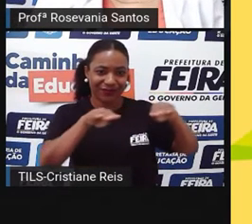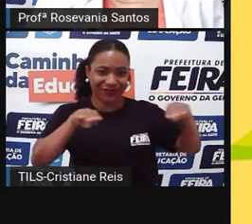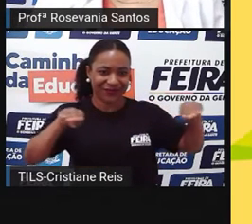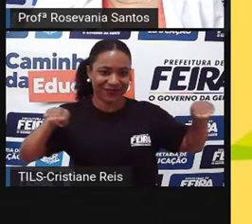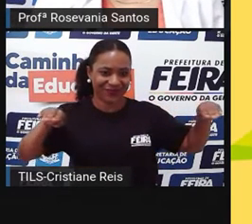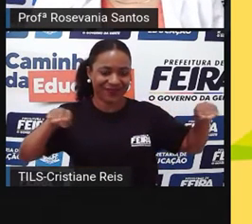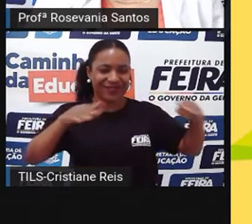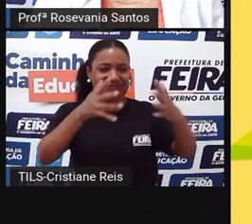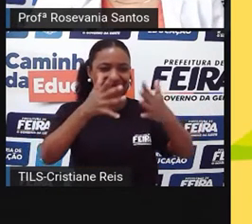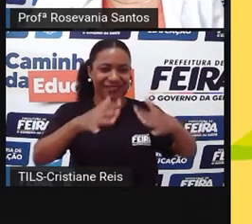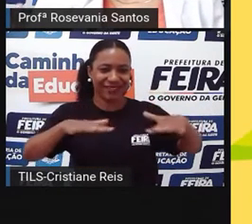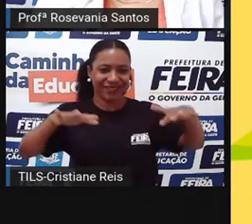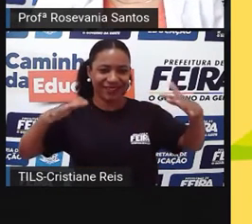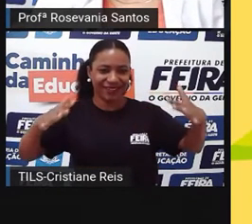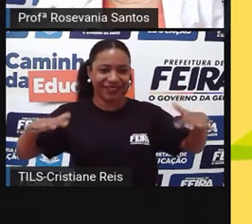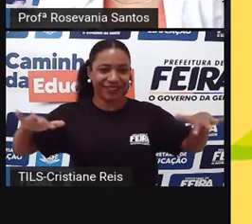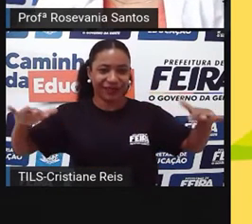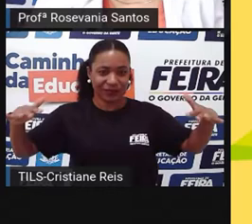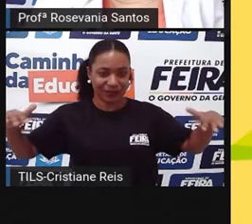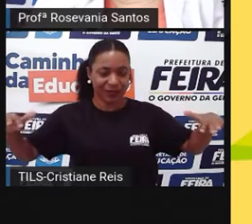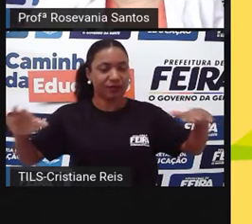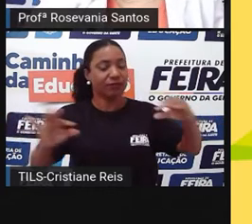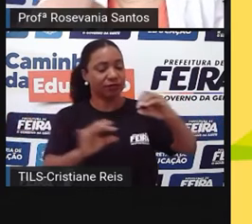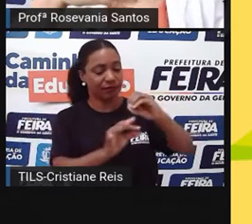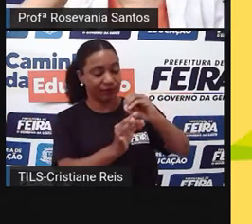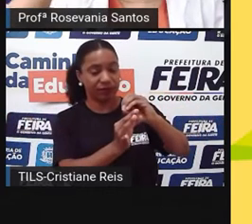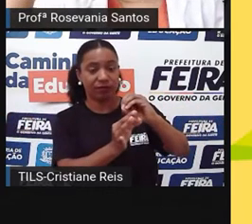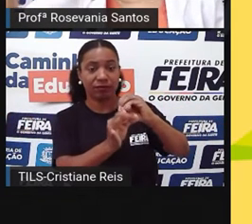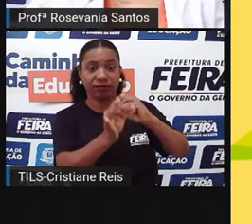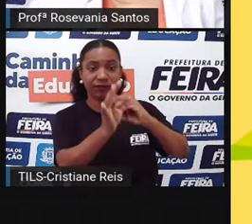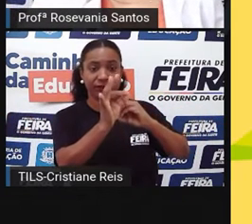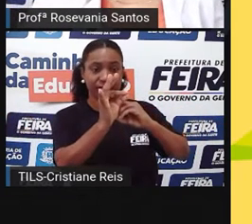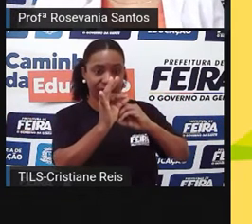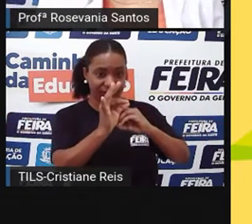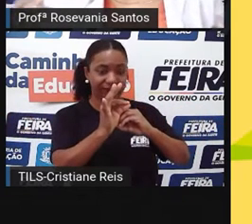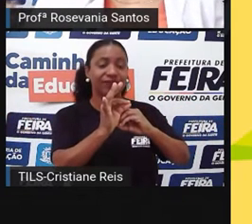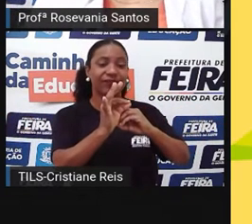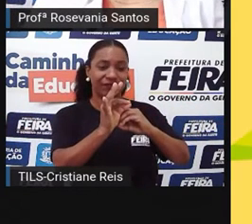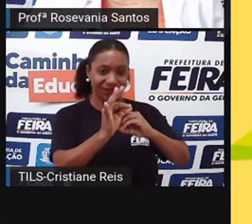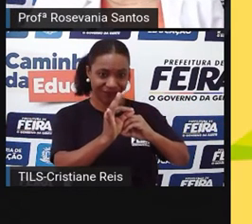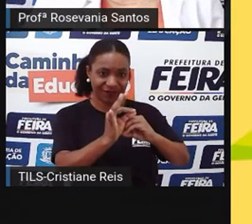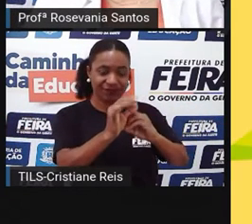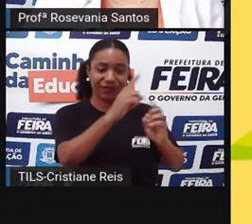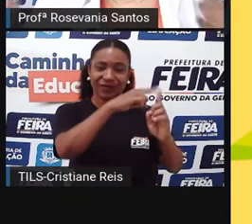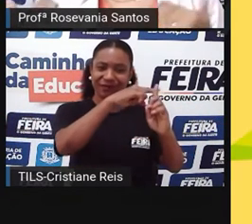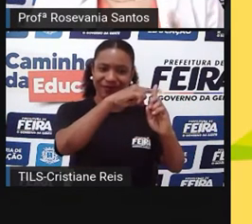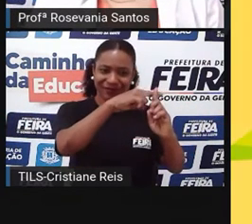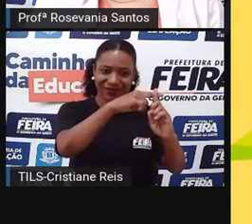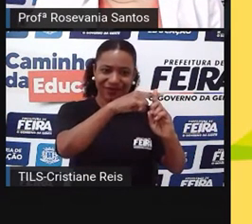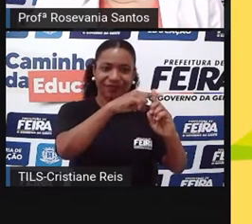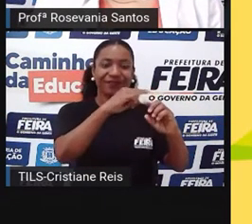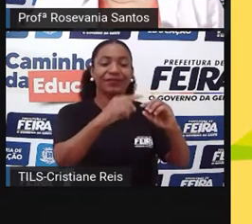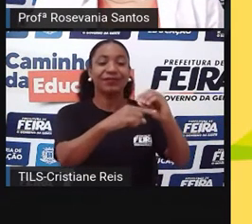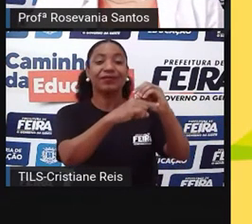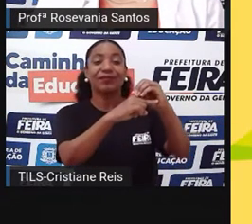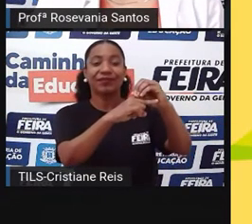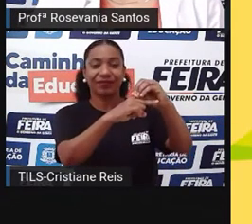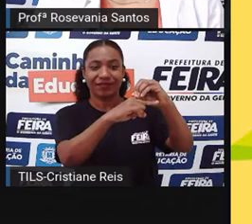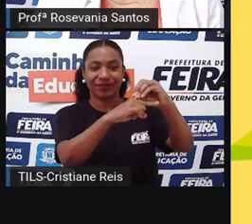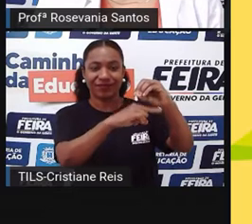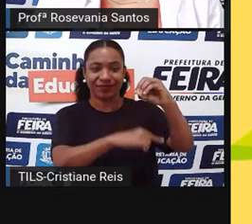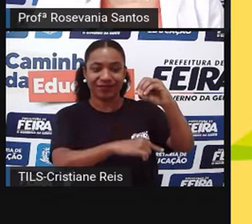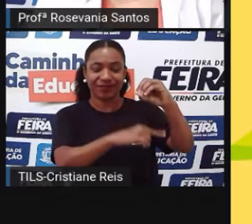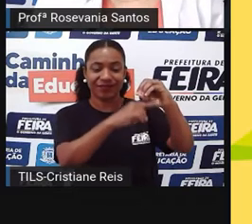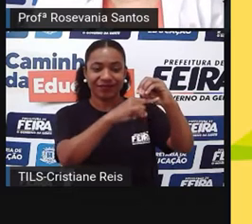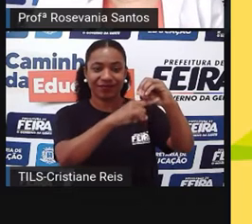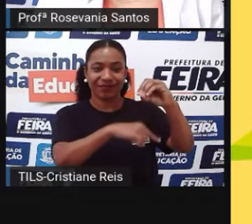E aí a gente diz que o que tá acima passa a ser altitudes positivas, e o que tá abaixo desse